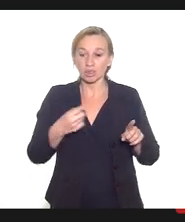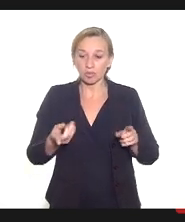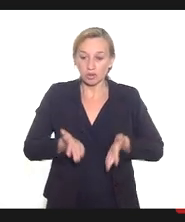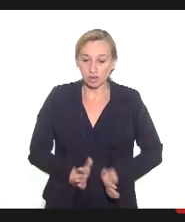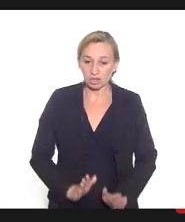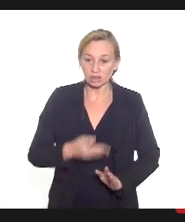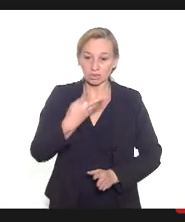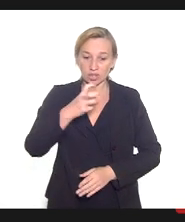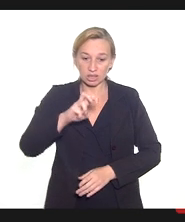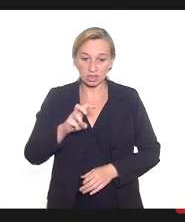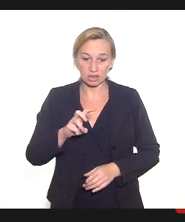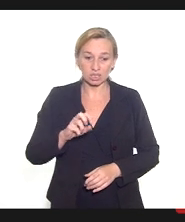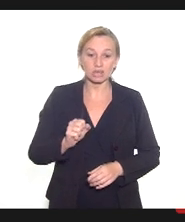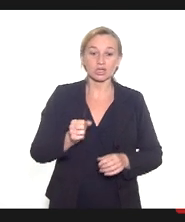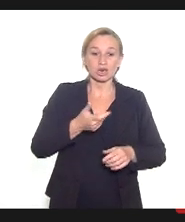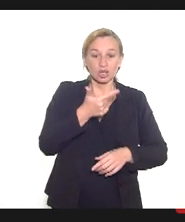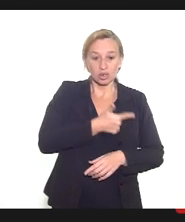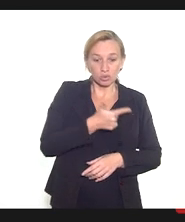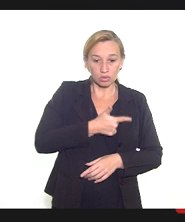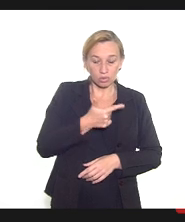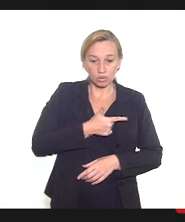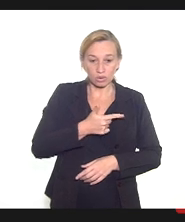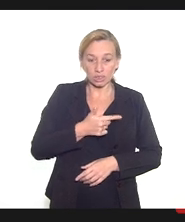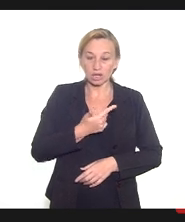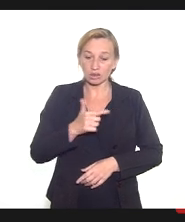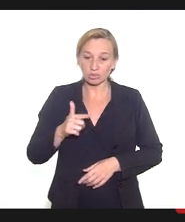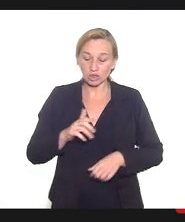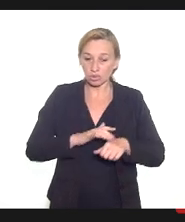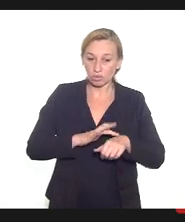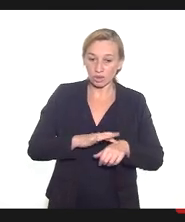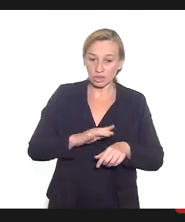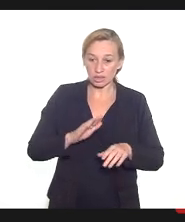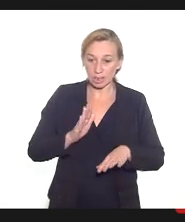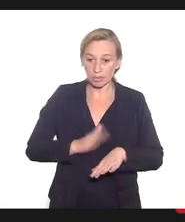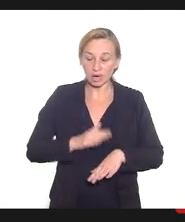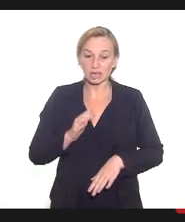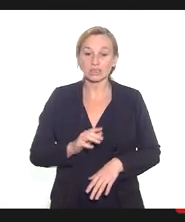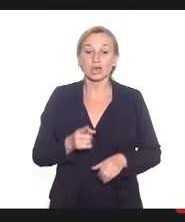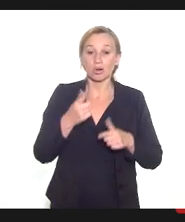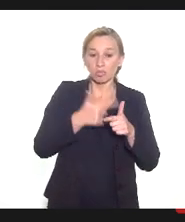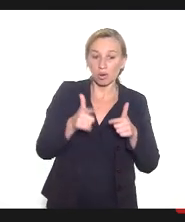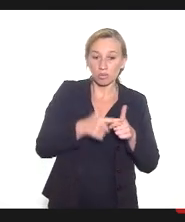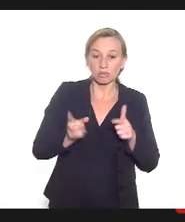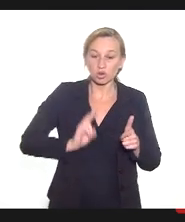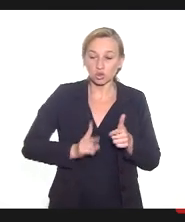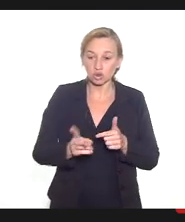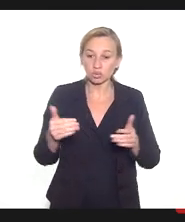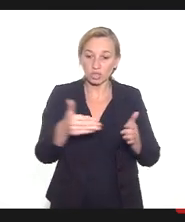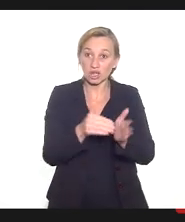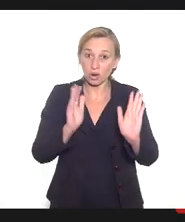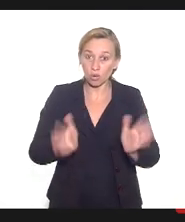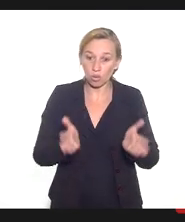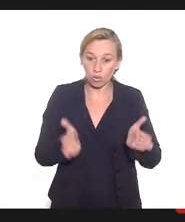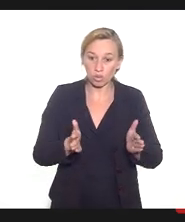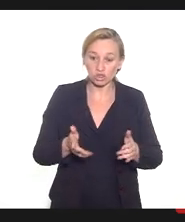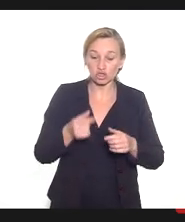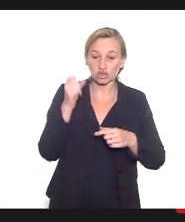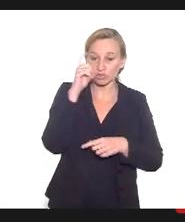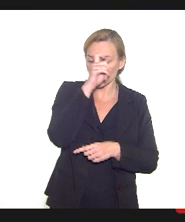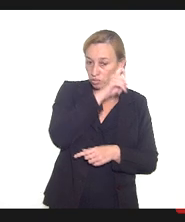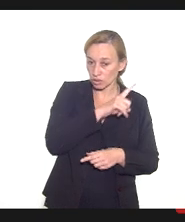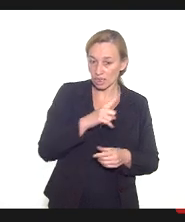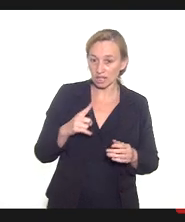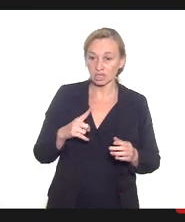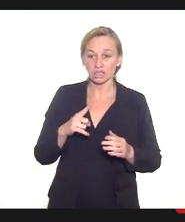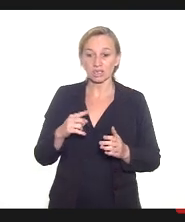incluiria aquelas sem comorbidades. Problemas que persistem até hoje, a enorme dificuldade de